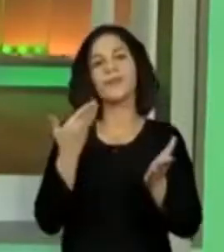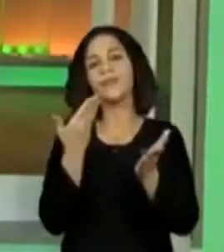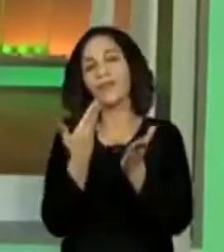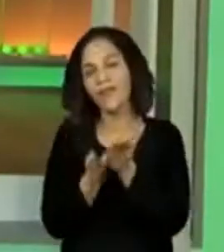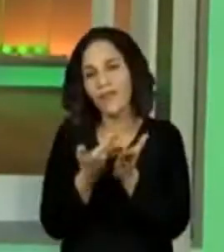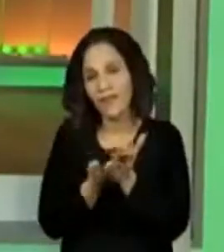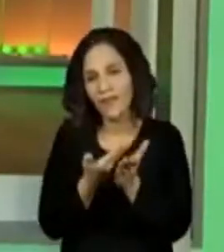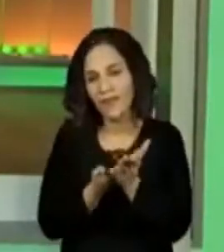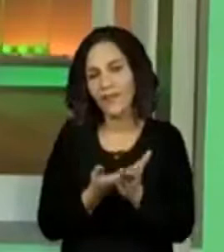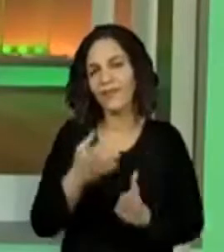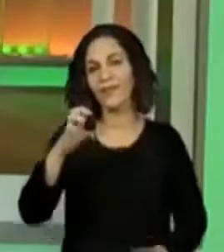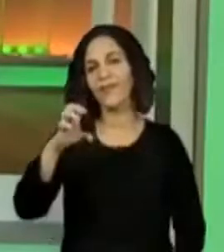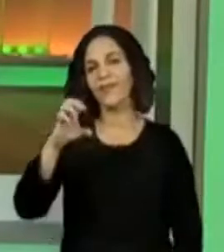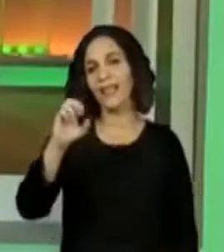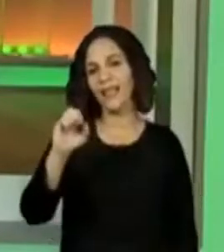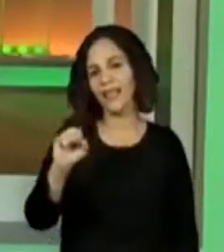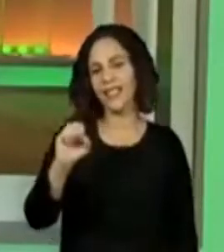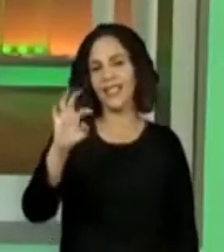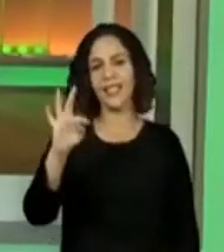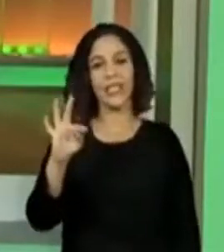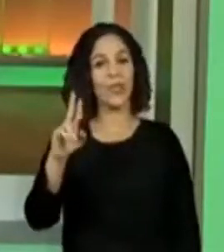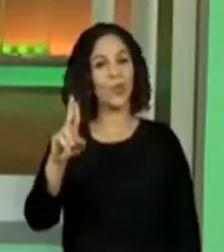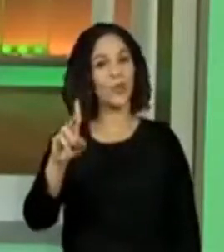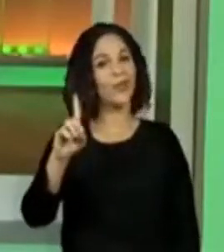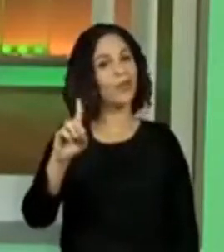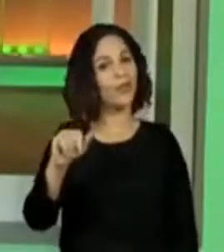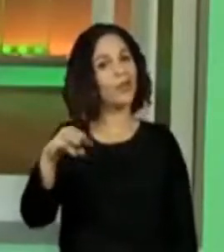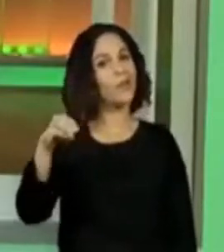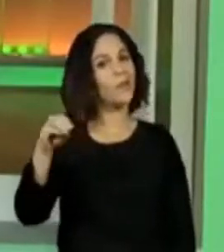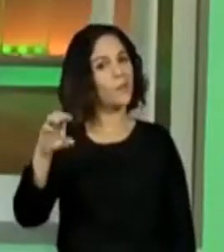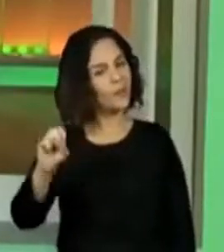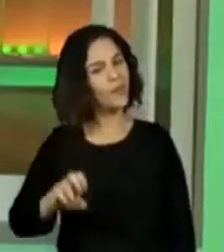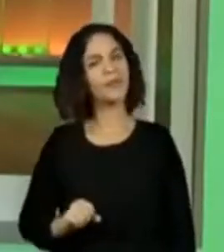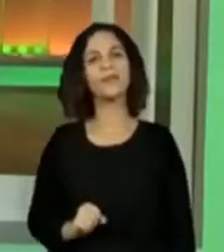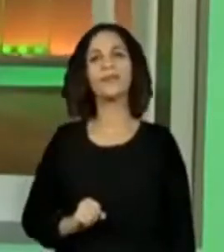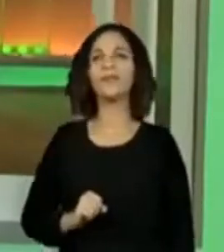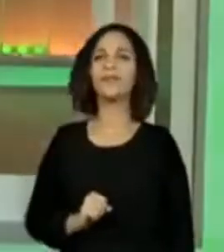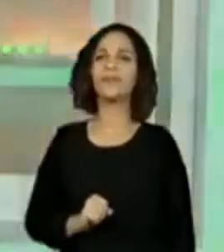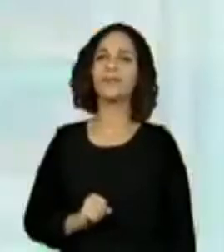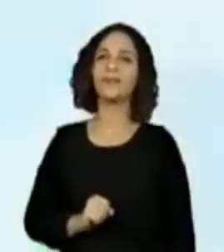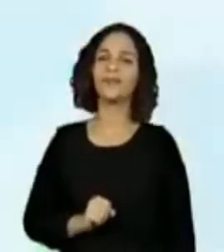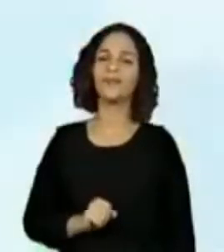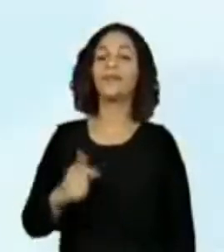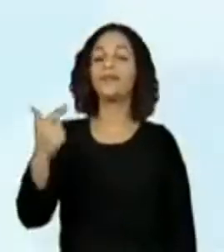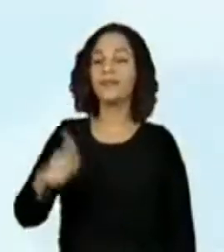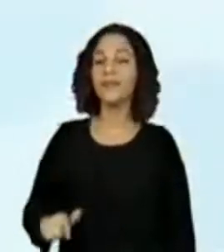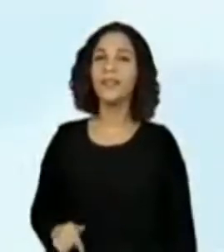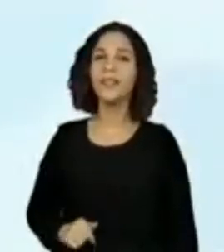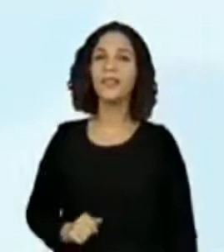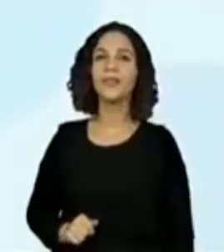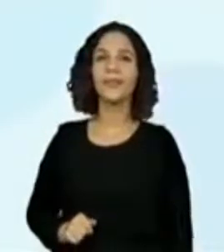Estudamos... Aí. Já colocaram no chat. Estudamos.